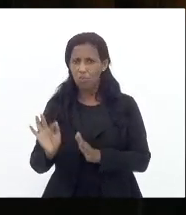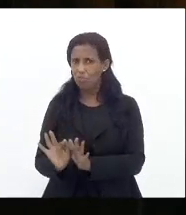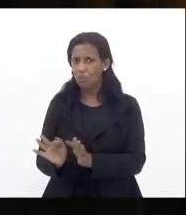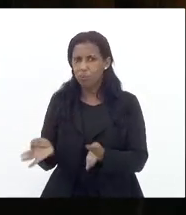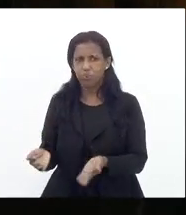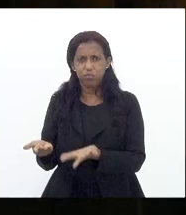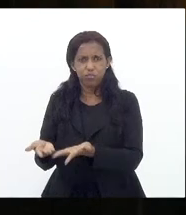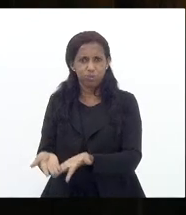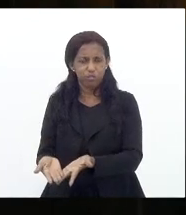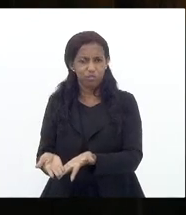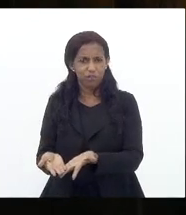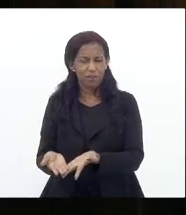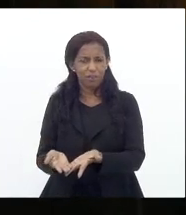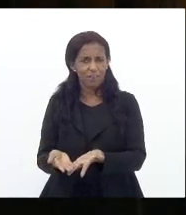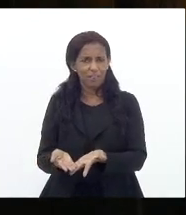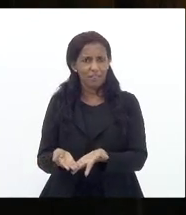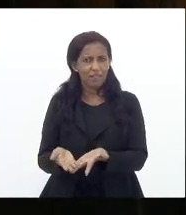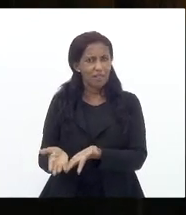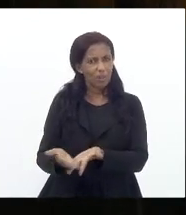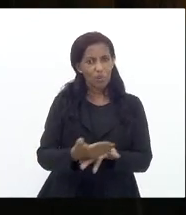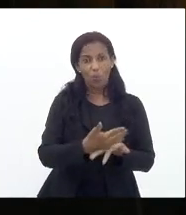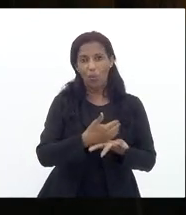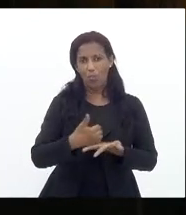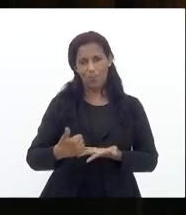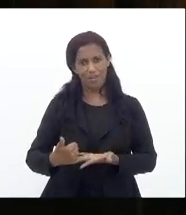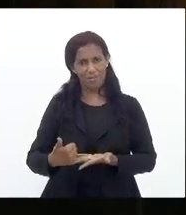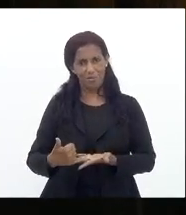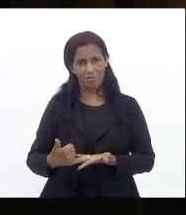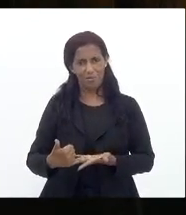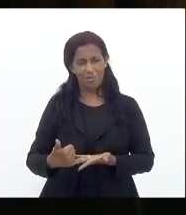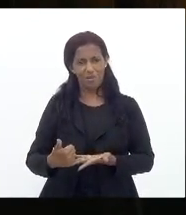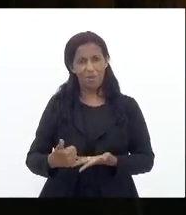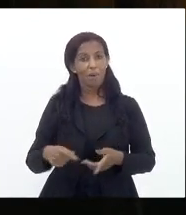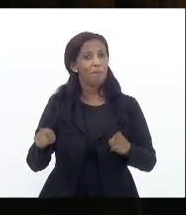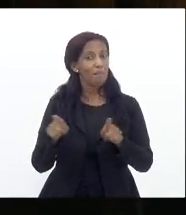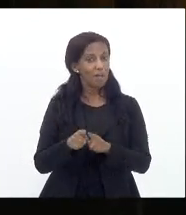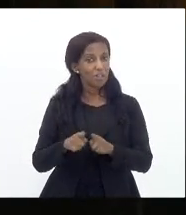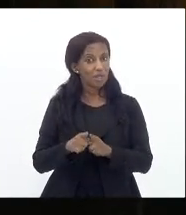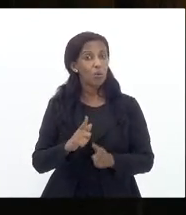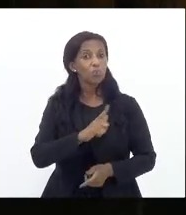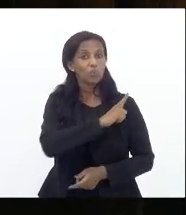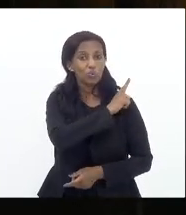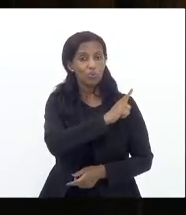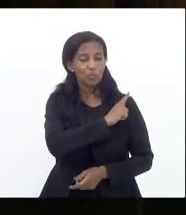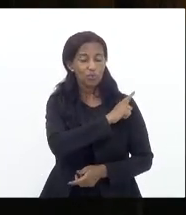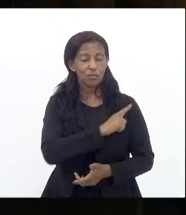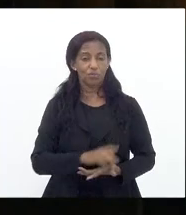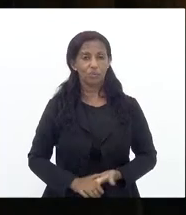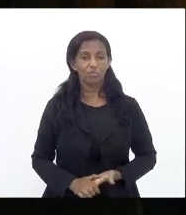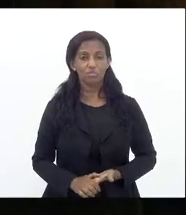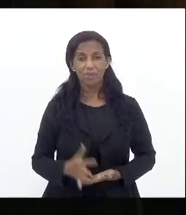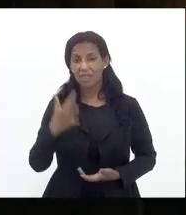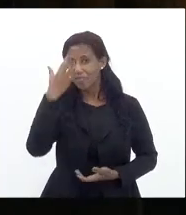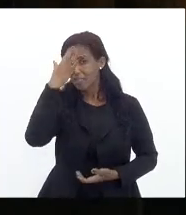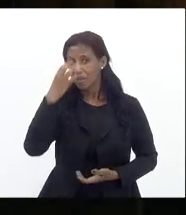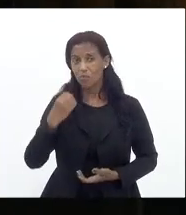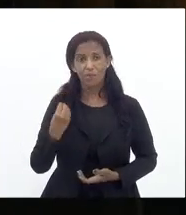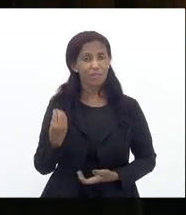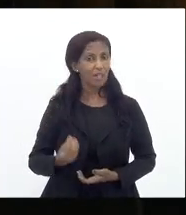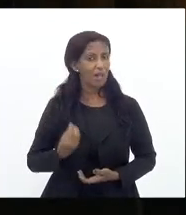da má versação e da corrupção mas também quando temos gestores que não sabem